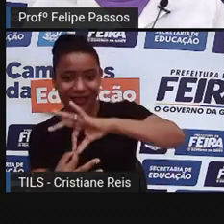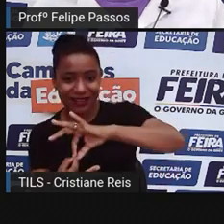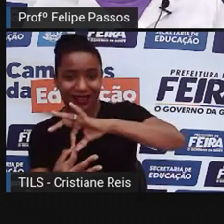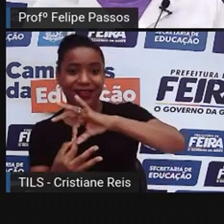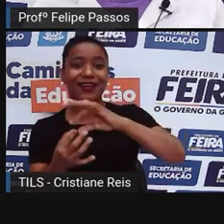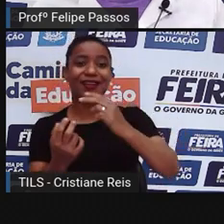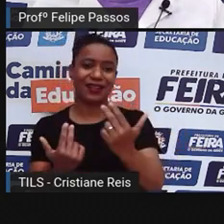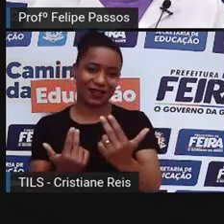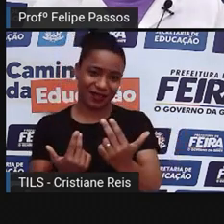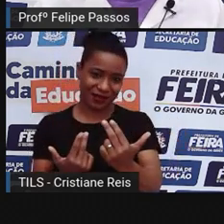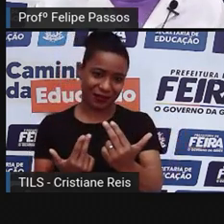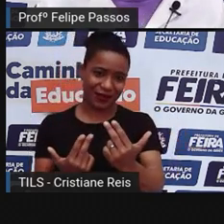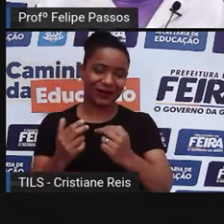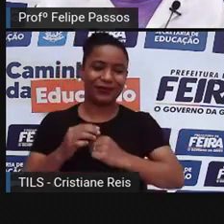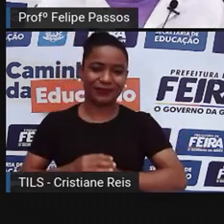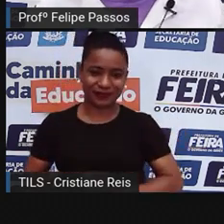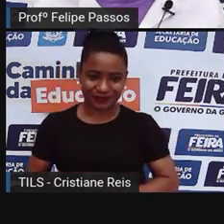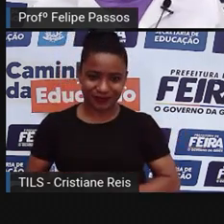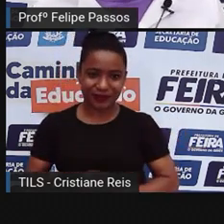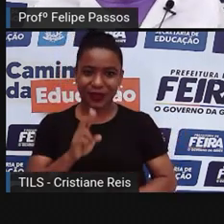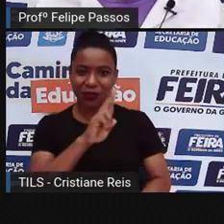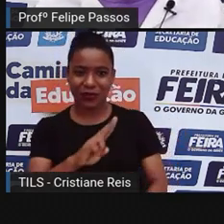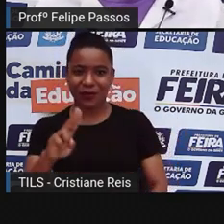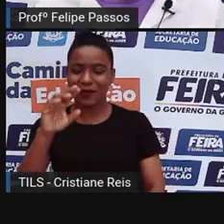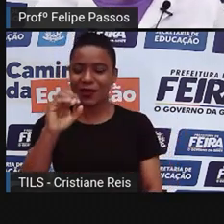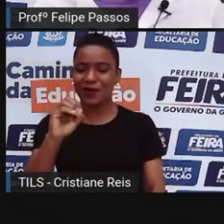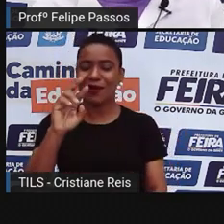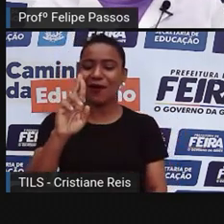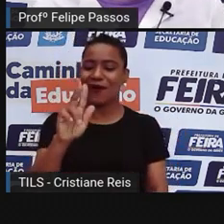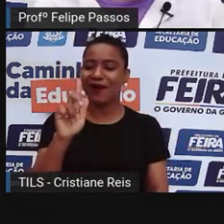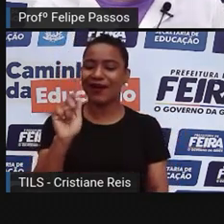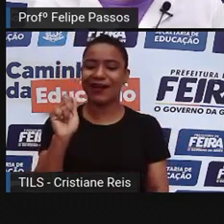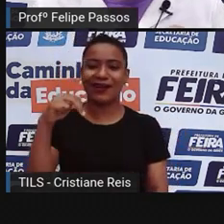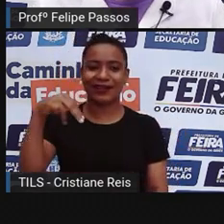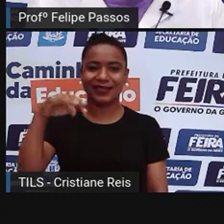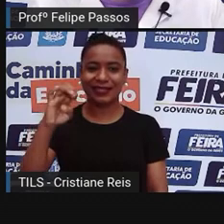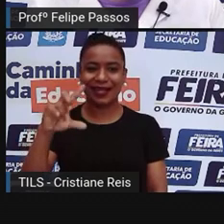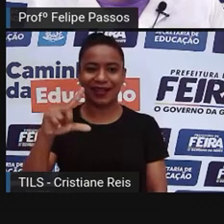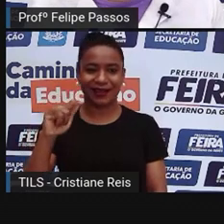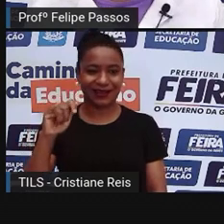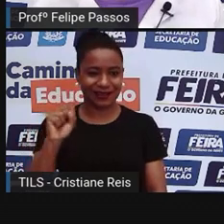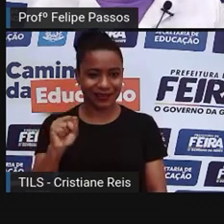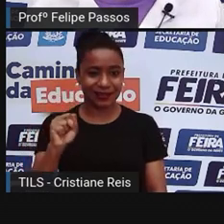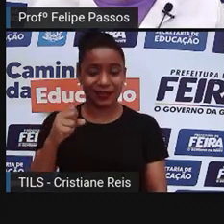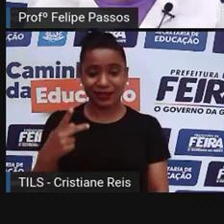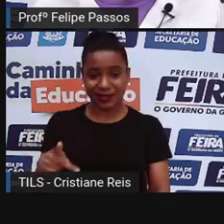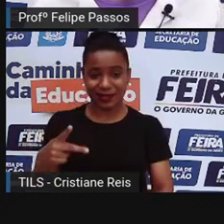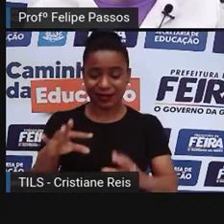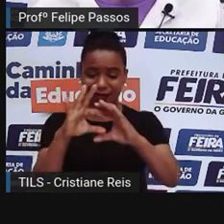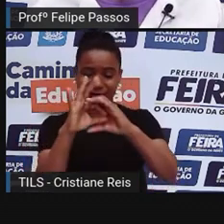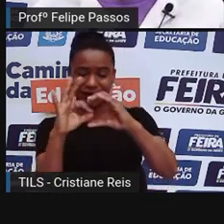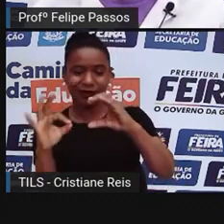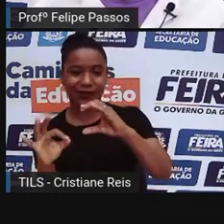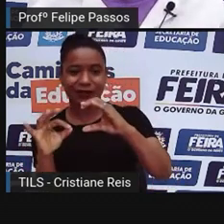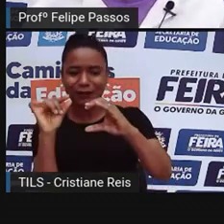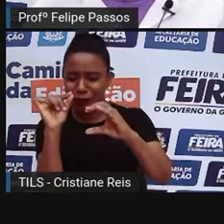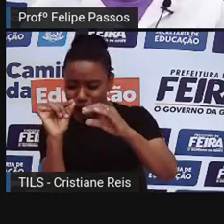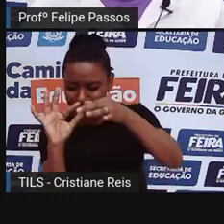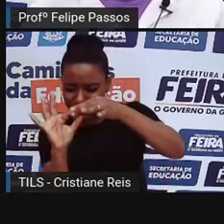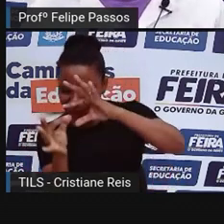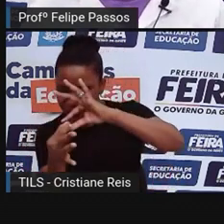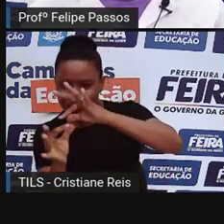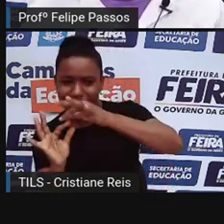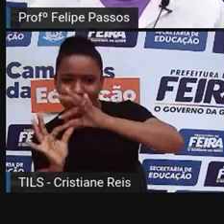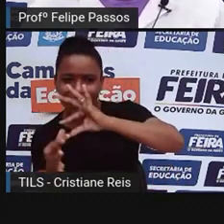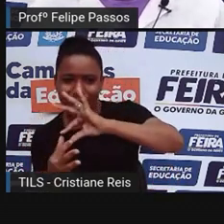aí o pessoal chamou de organela. Então, organela é um micro-orgãozinho da célula, tá? Então, essa